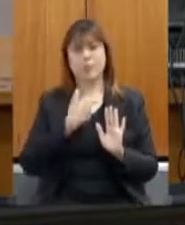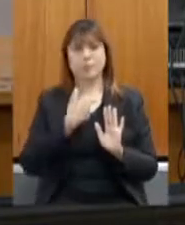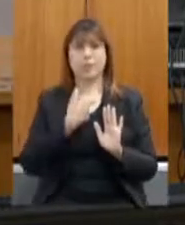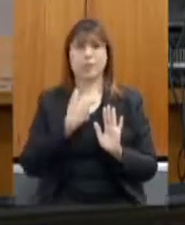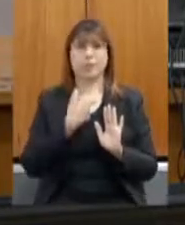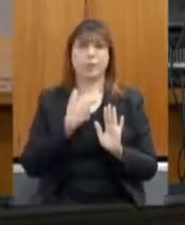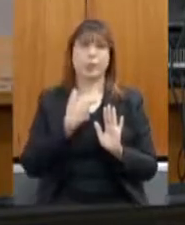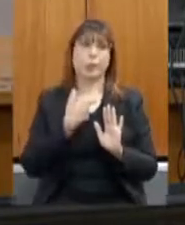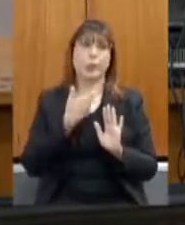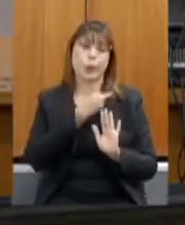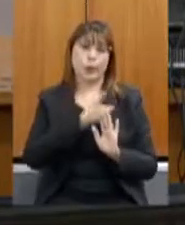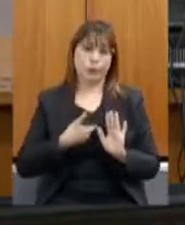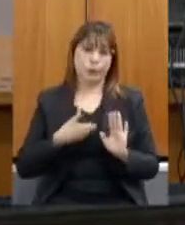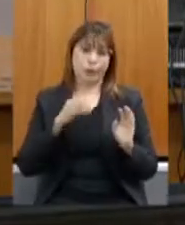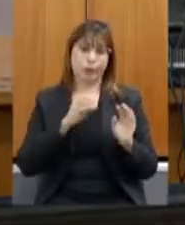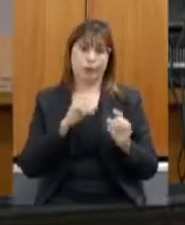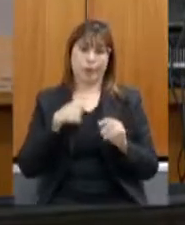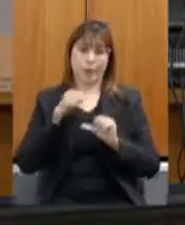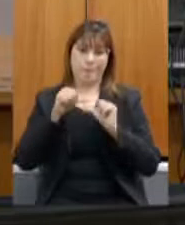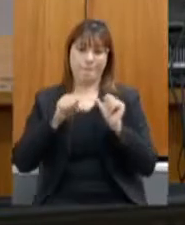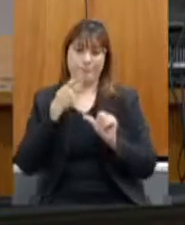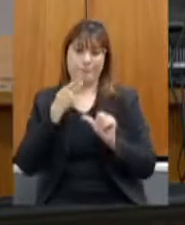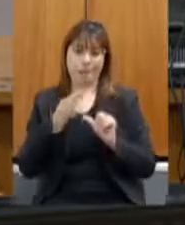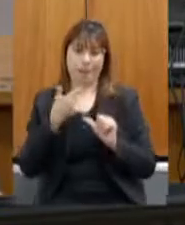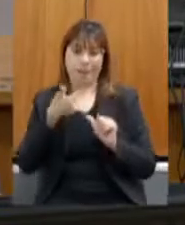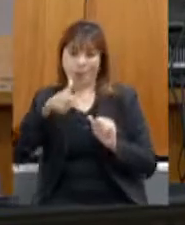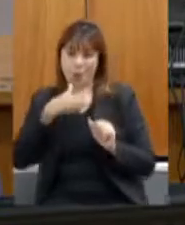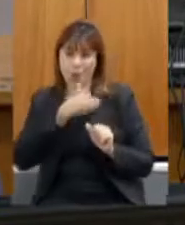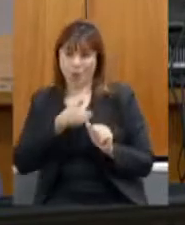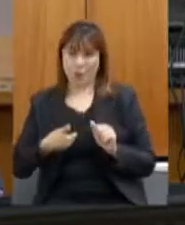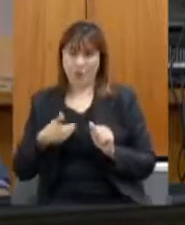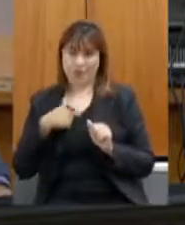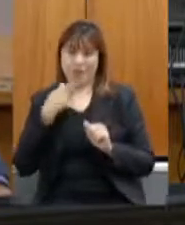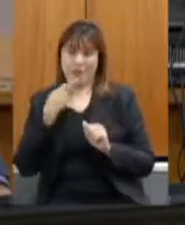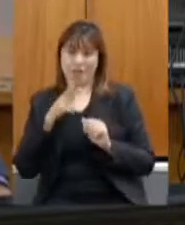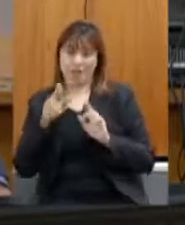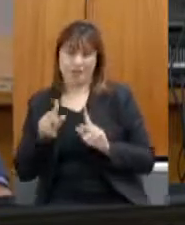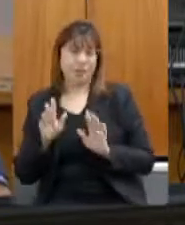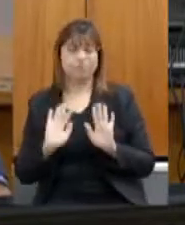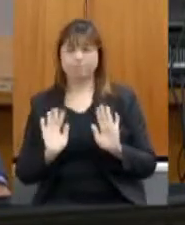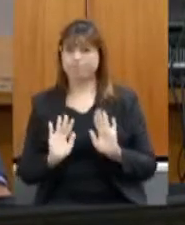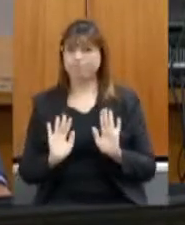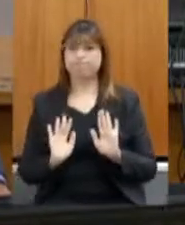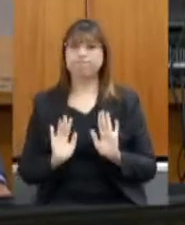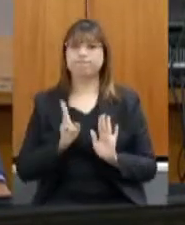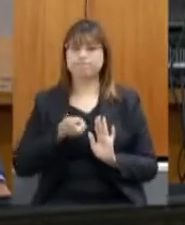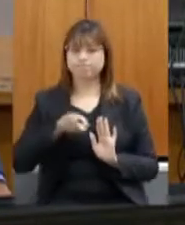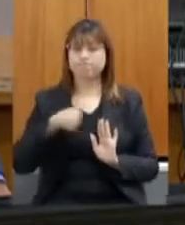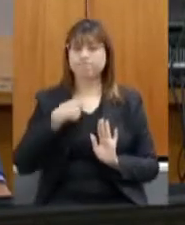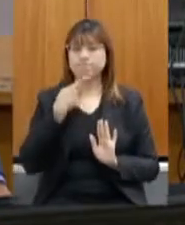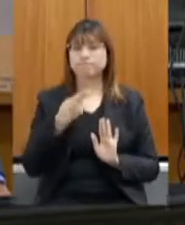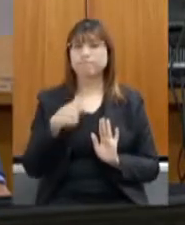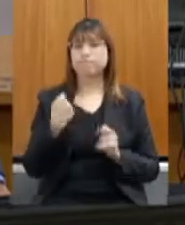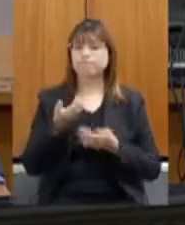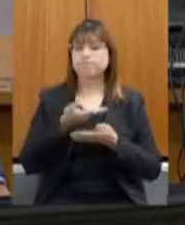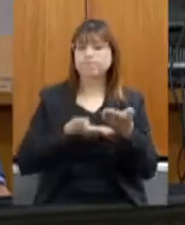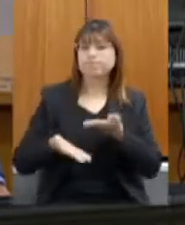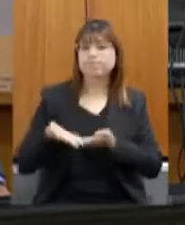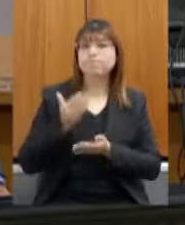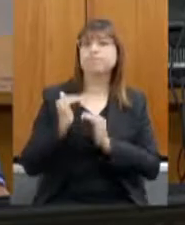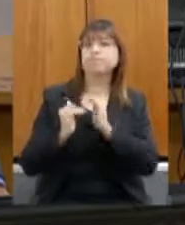muda governo e muda discurso. Não é de hoje. Então, nós precisamos, de fato, ter um desenvolvimento, um